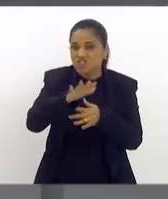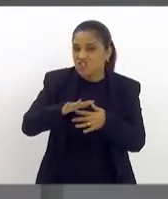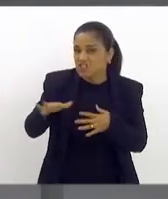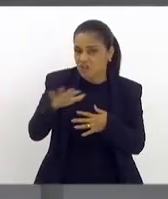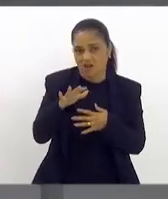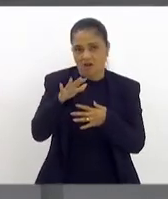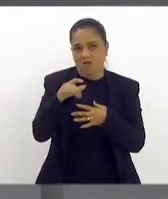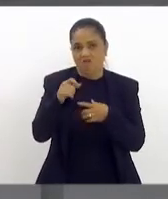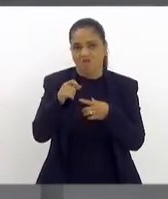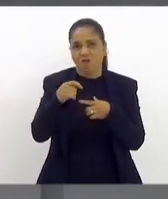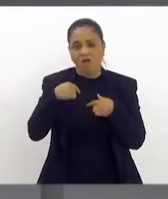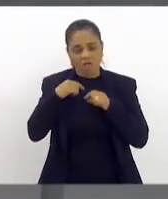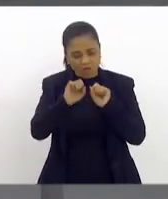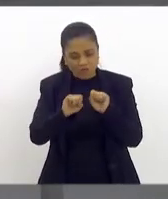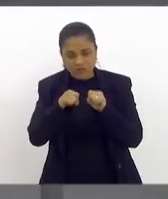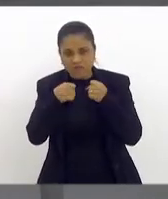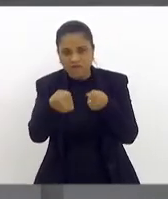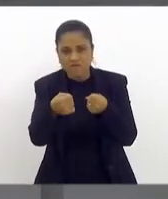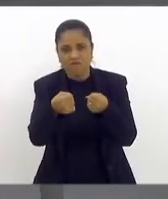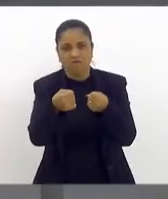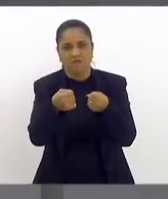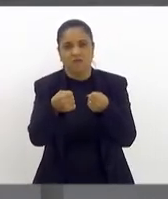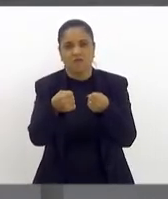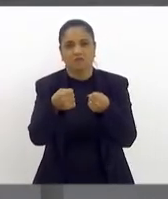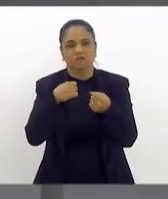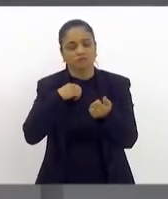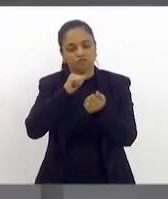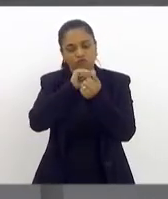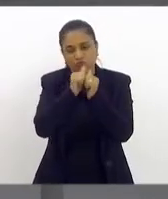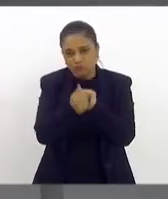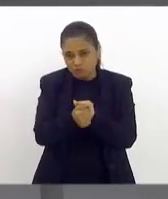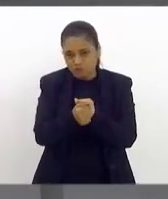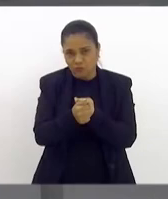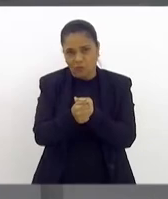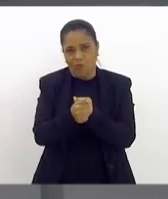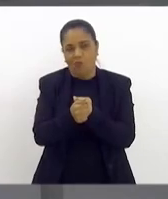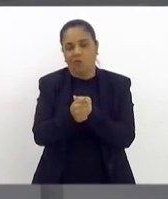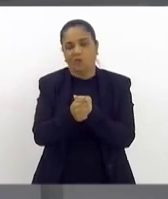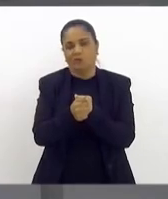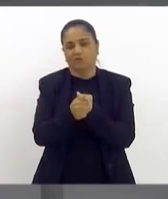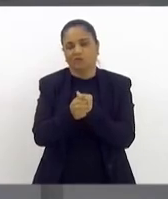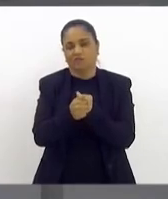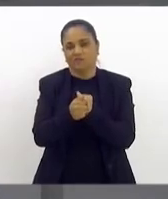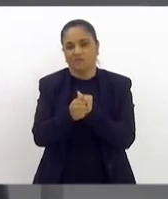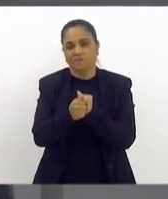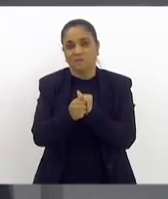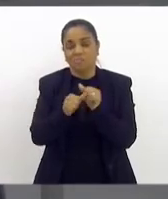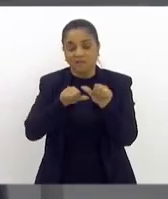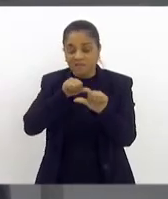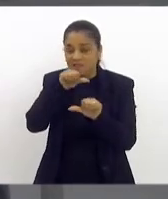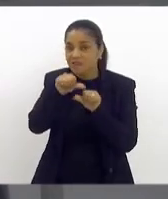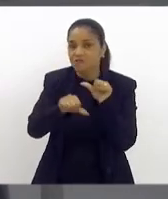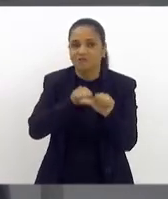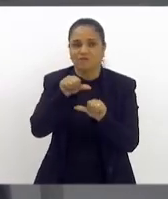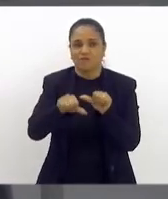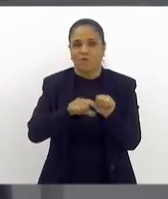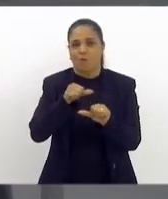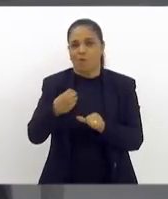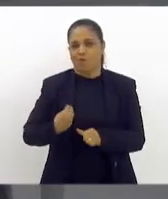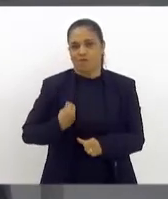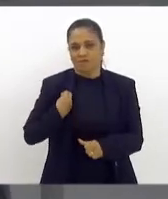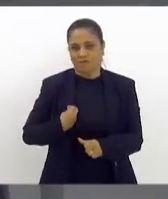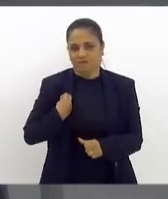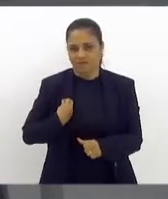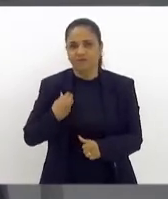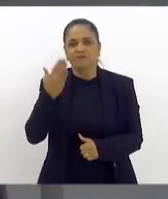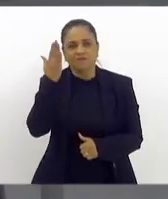defensor, falando um pouco da minha área, sou um defensor dos esportes. Os esportes podem transformar vidas, que todos